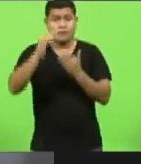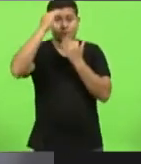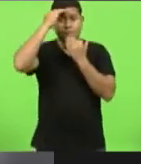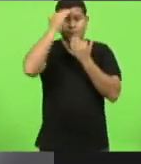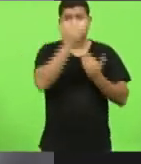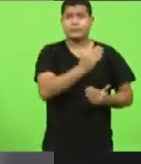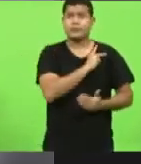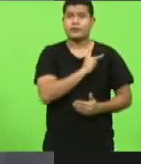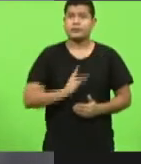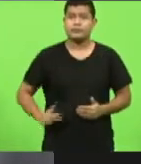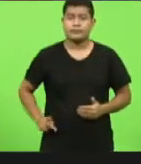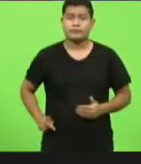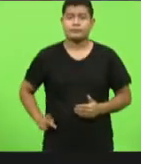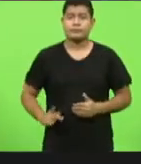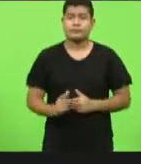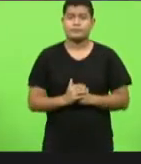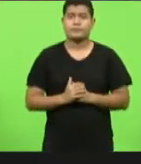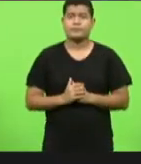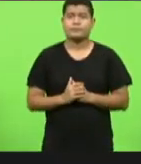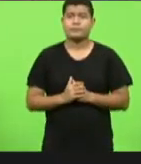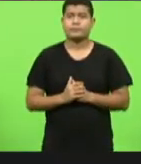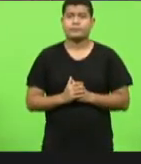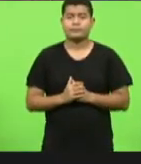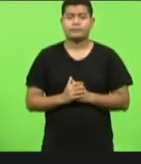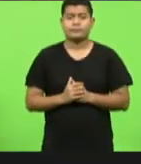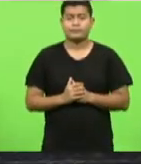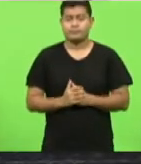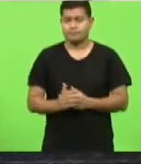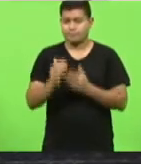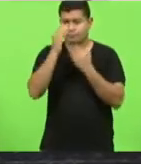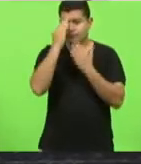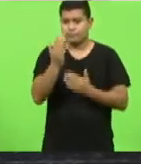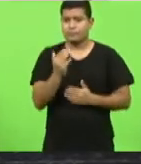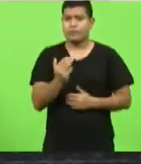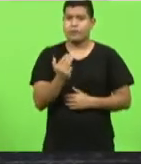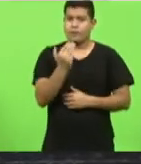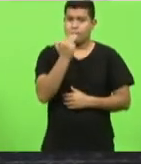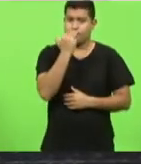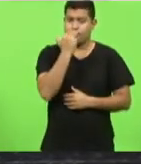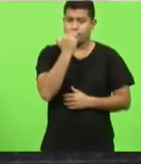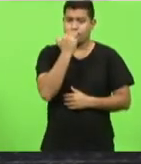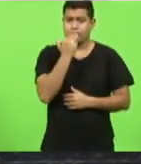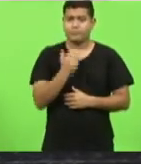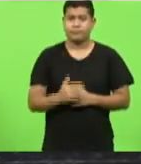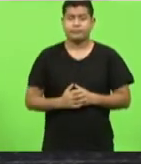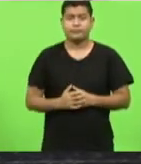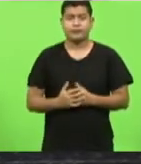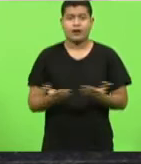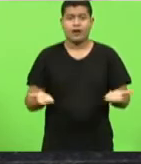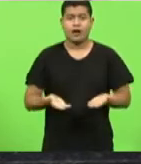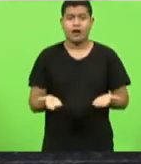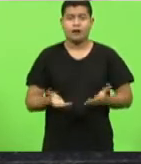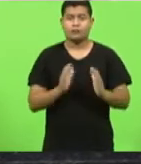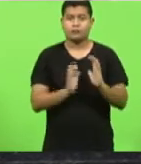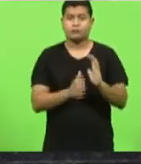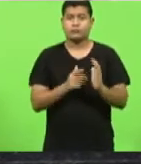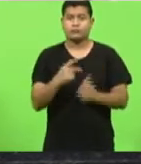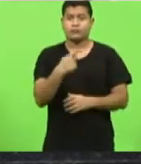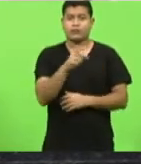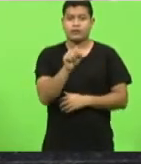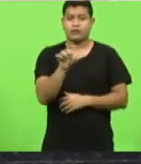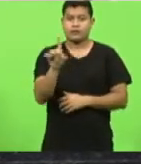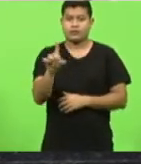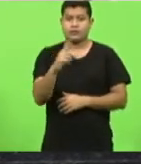senhores deputados obrigado obrigado deputado Sopelsa PSD PSC por nove